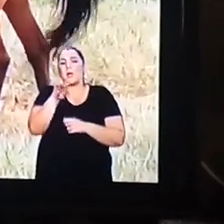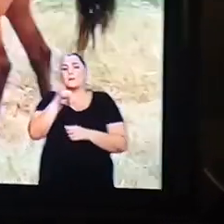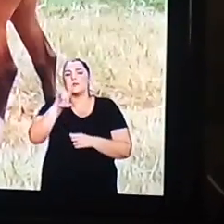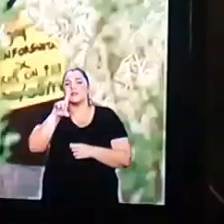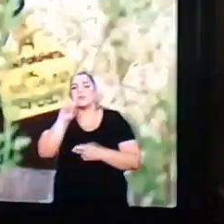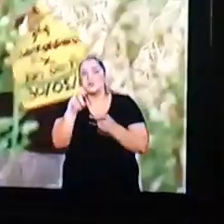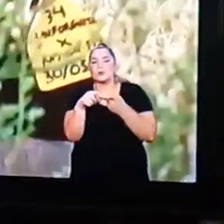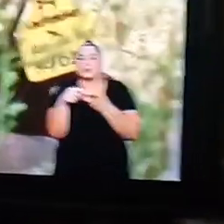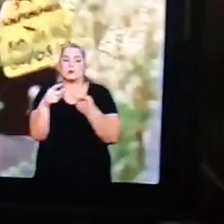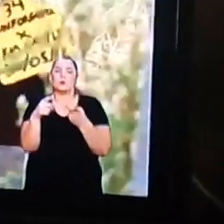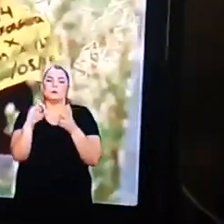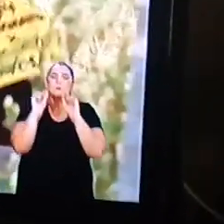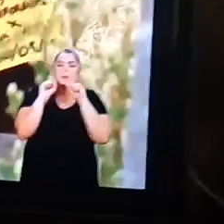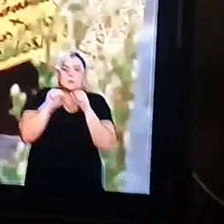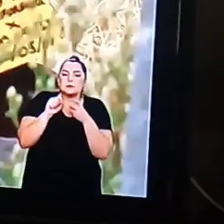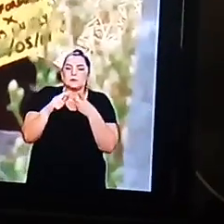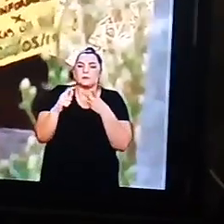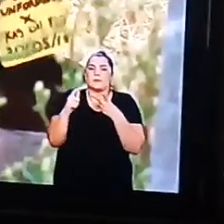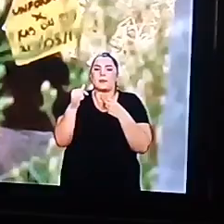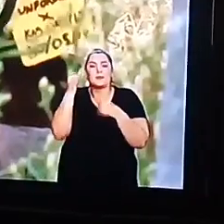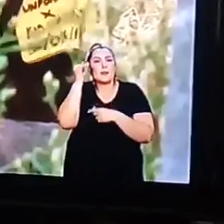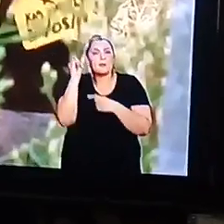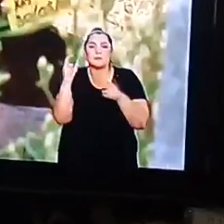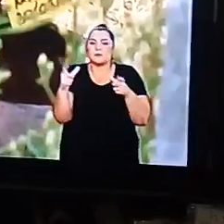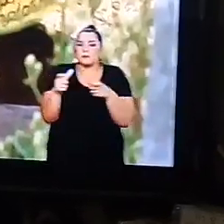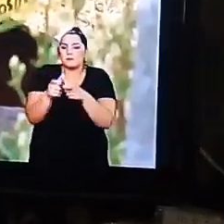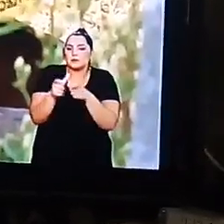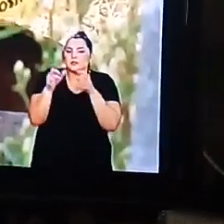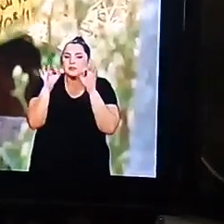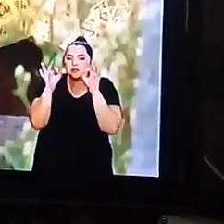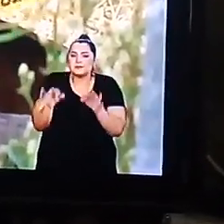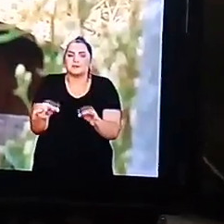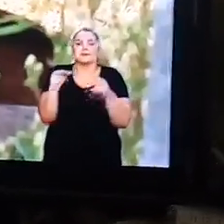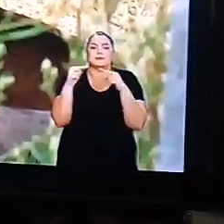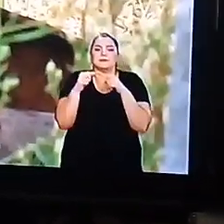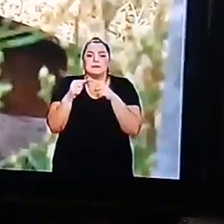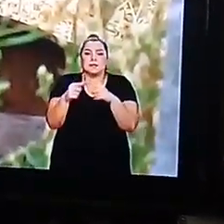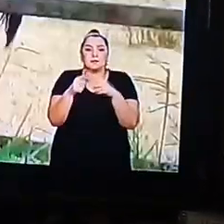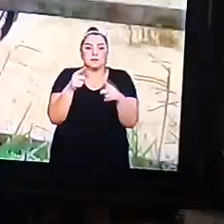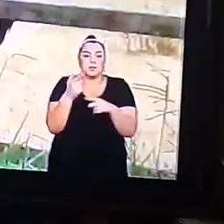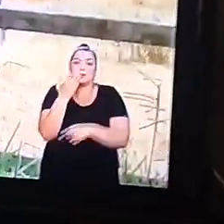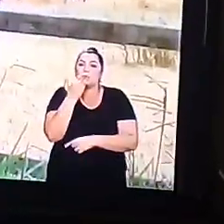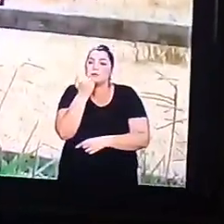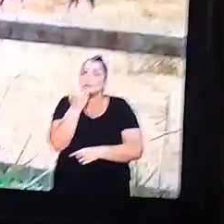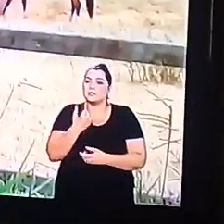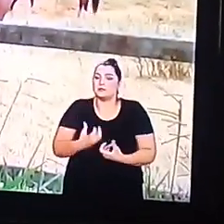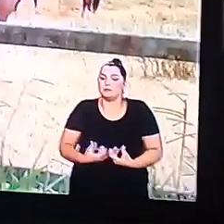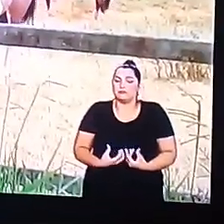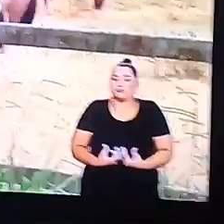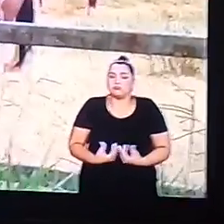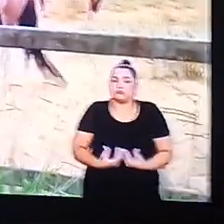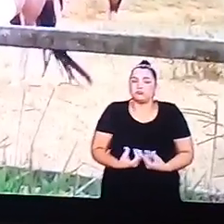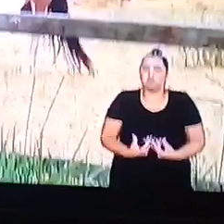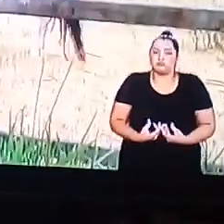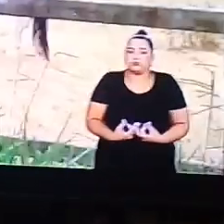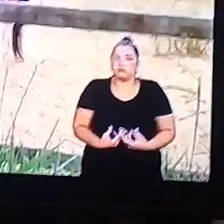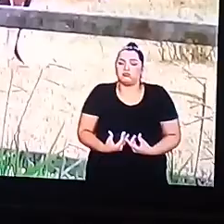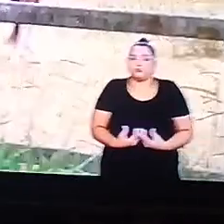Boacir Antônio Esquivano E sou aqui de Ibirigui Estou assistindo o Agro Nacional Que é uma ideia que fui eu que mandei